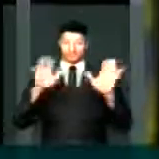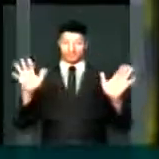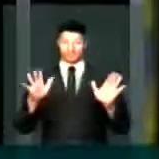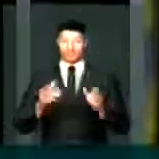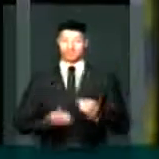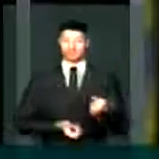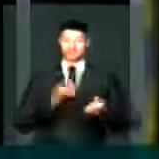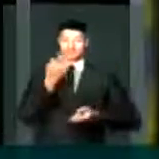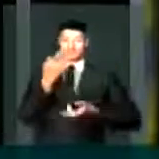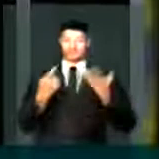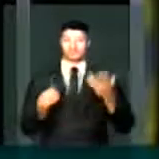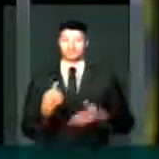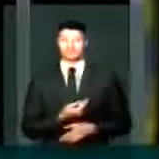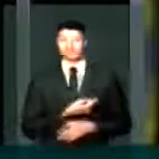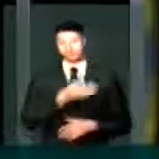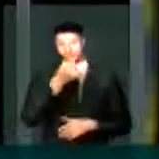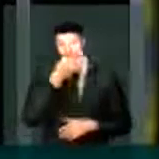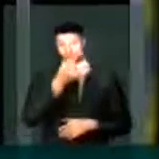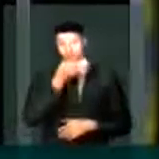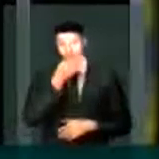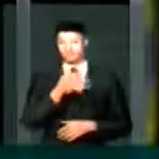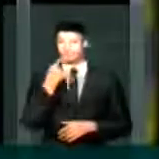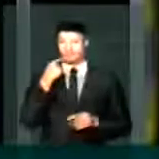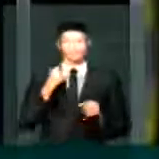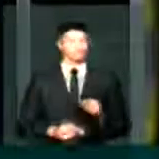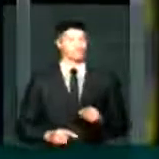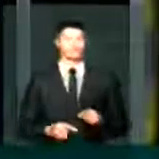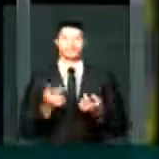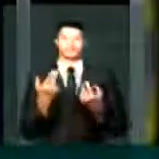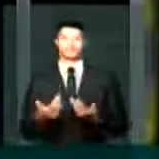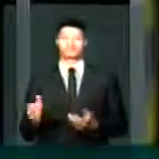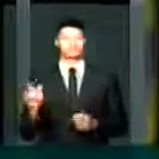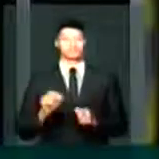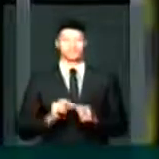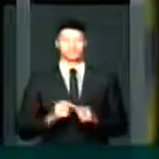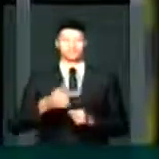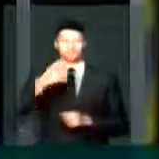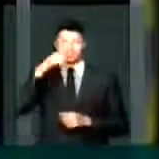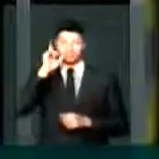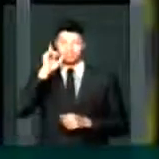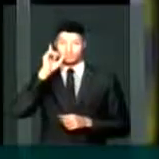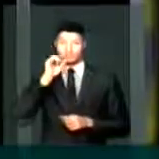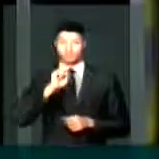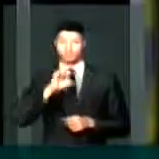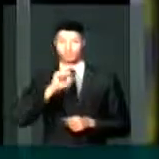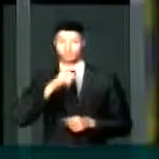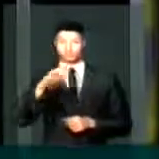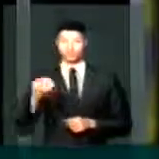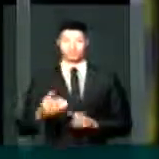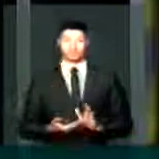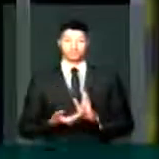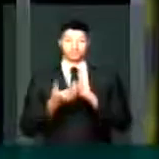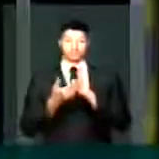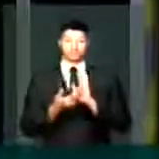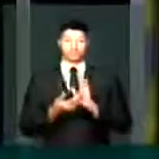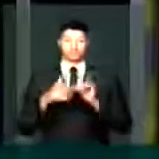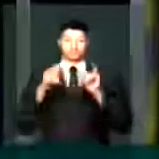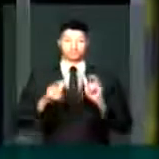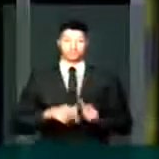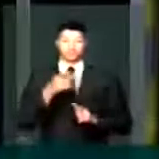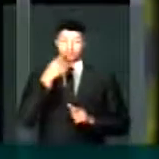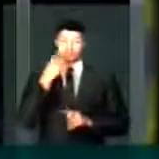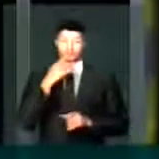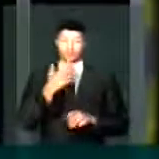de expressar a nossa opinião. Não concordo, como foi feito aqui ontem na sessão do Congresso Nacional, aonde